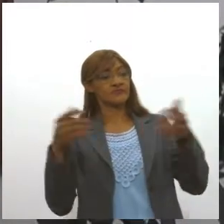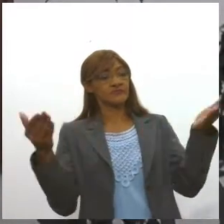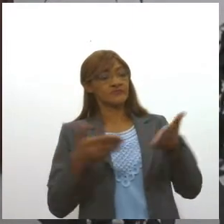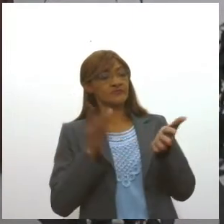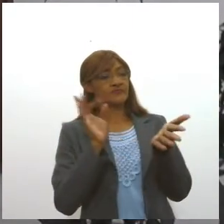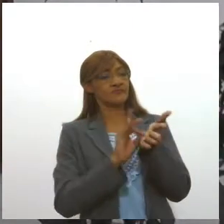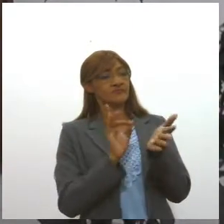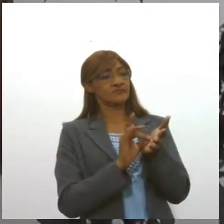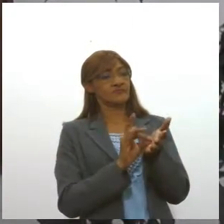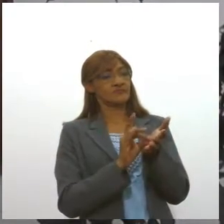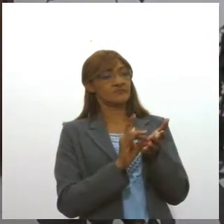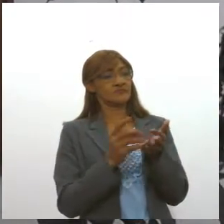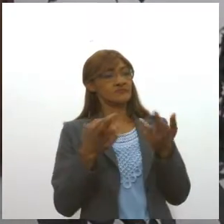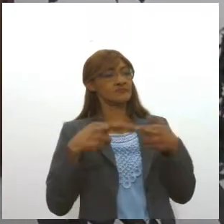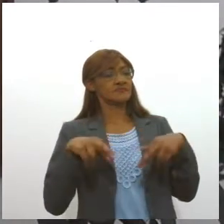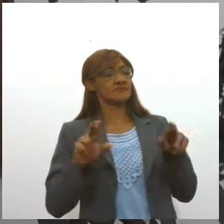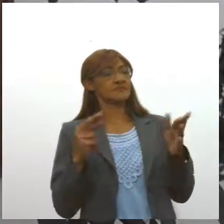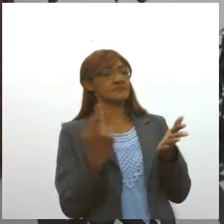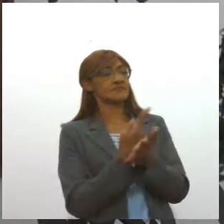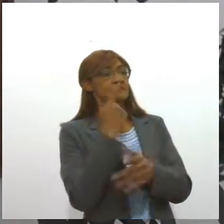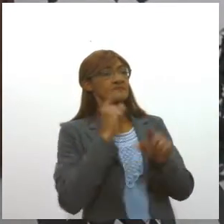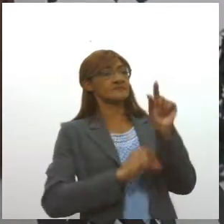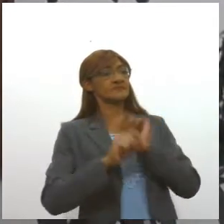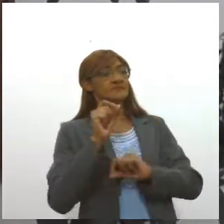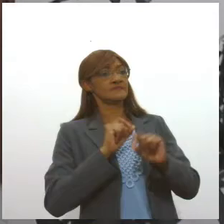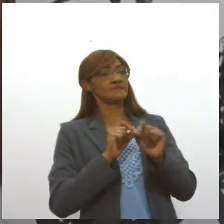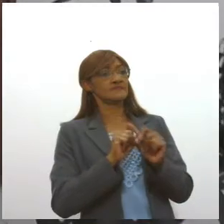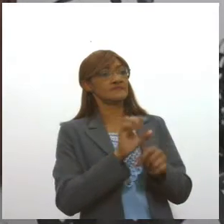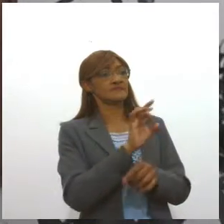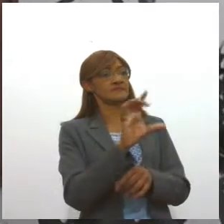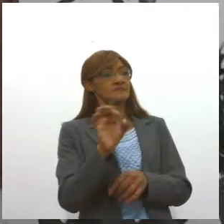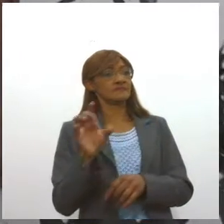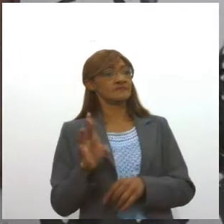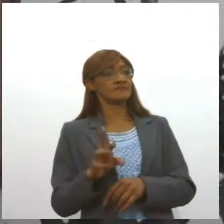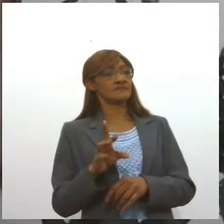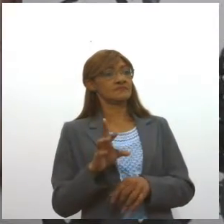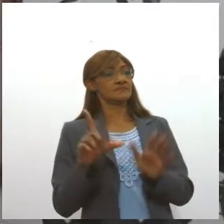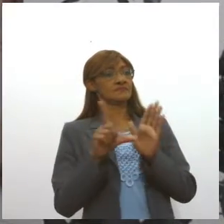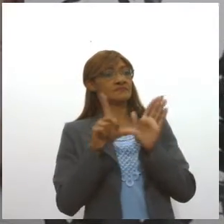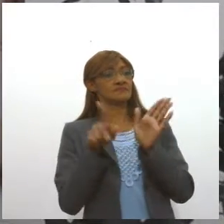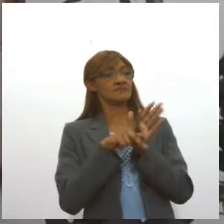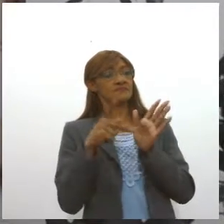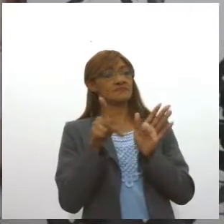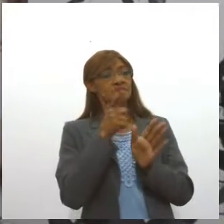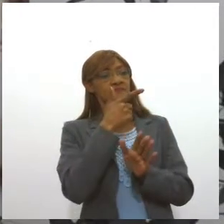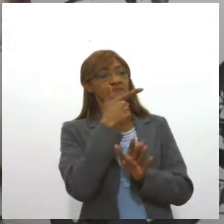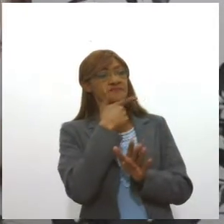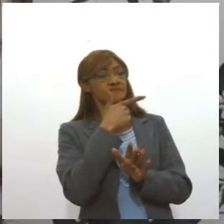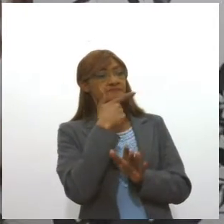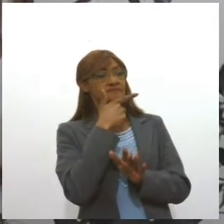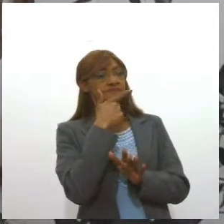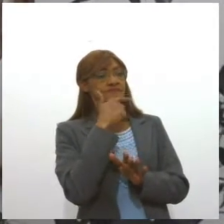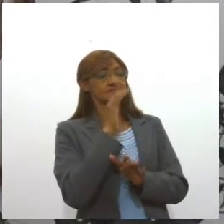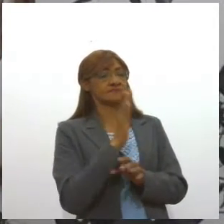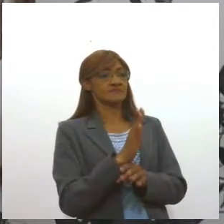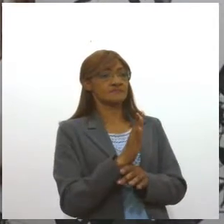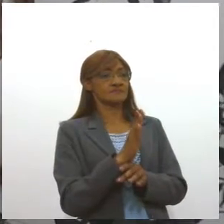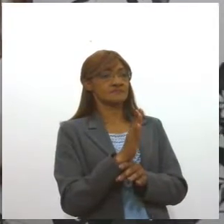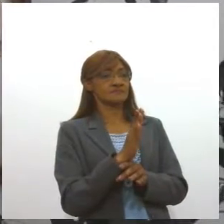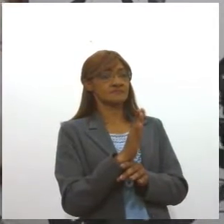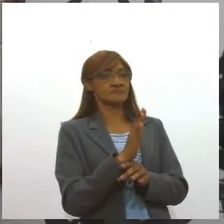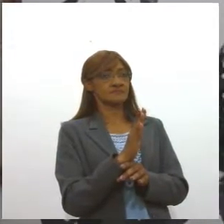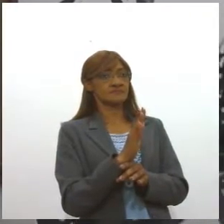O que acontece? As queijarias, no estado em elas se encontram atualmente, elas estão totalmente irregulares,